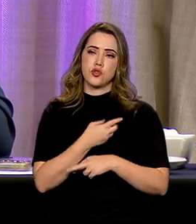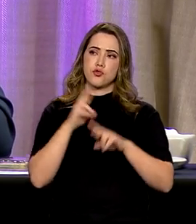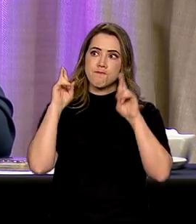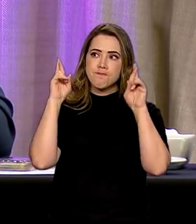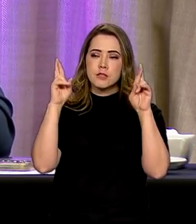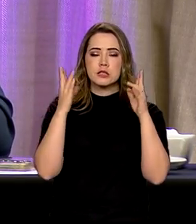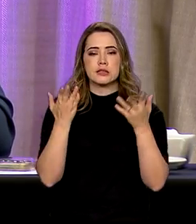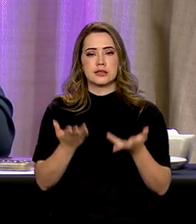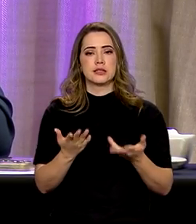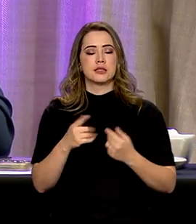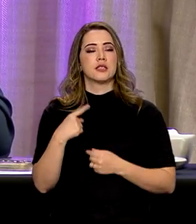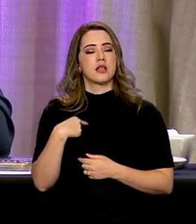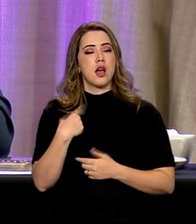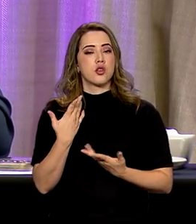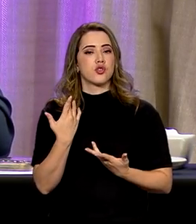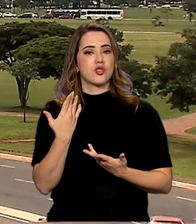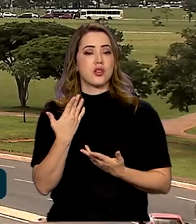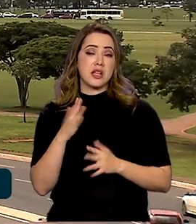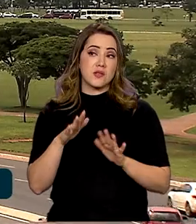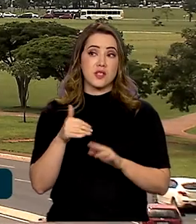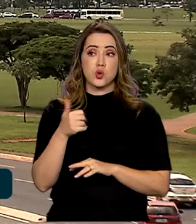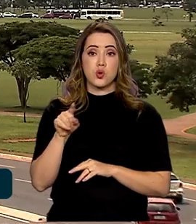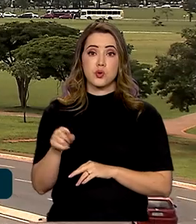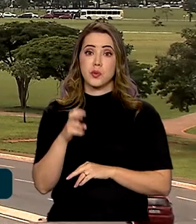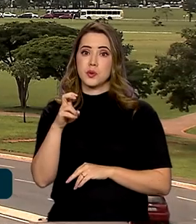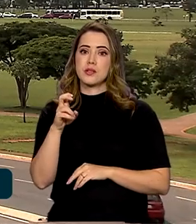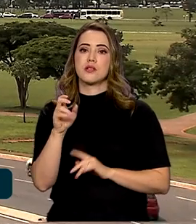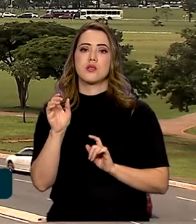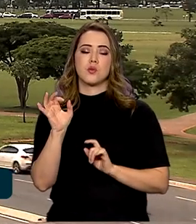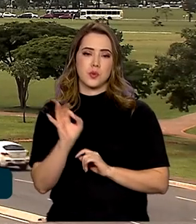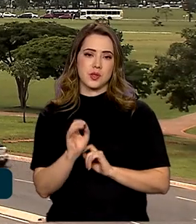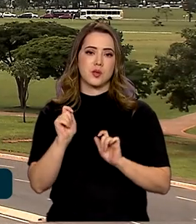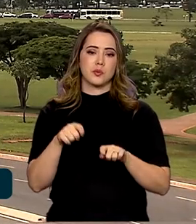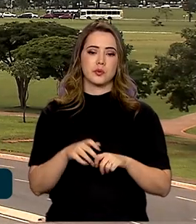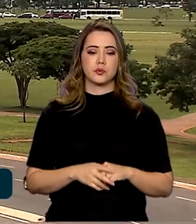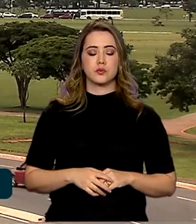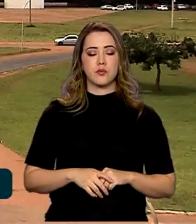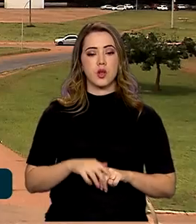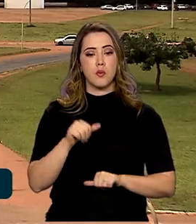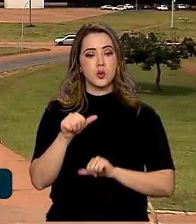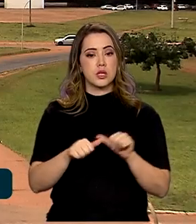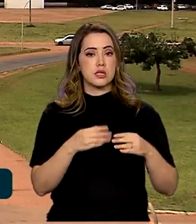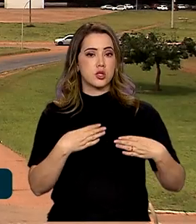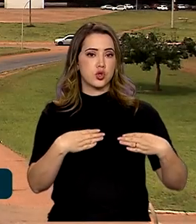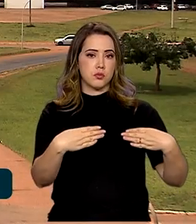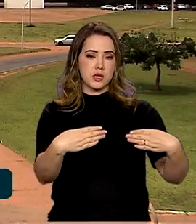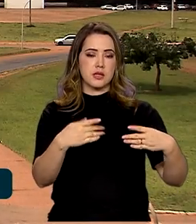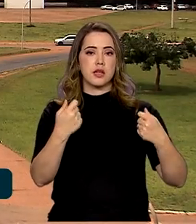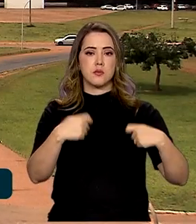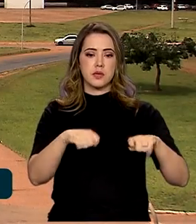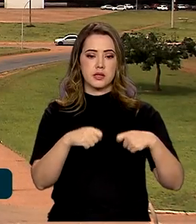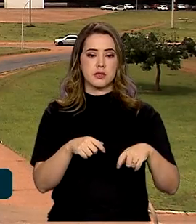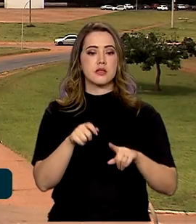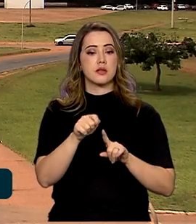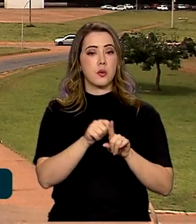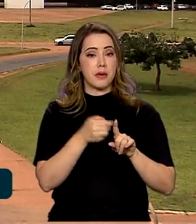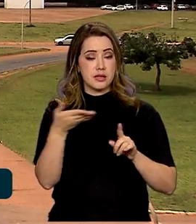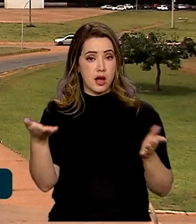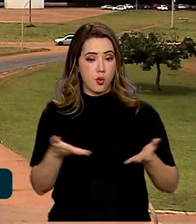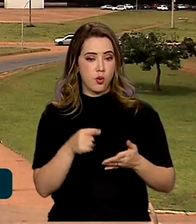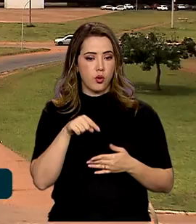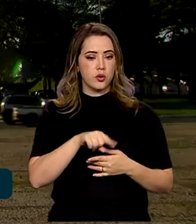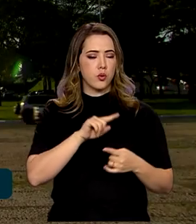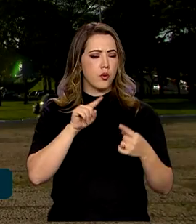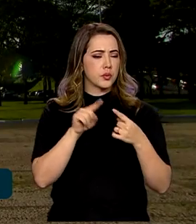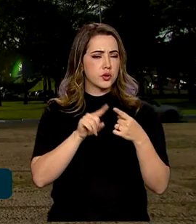torcida aí, quem sabe com 11,5%. De acordo com o Tebbit, uma reforma ministerial deverá ser feita ainda neste mês. O